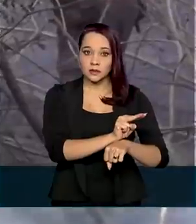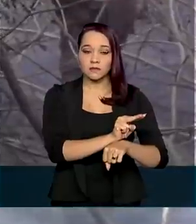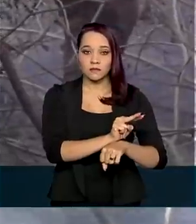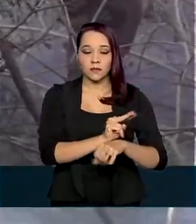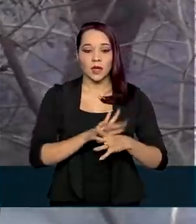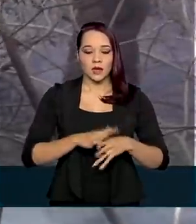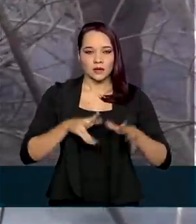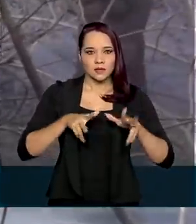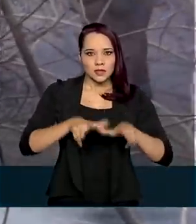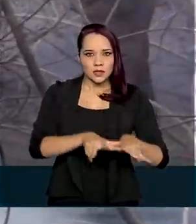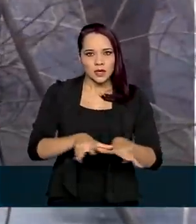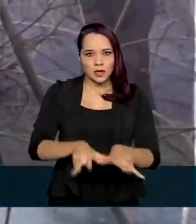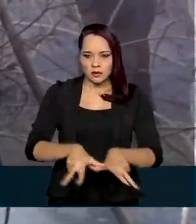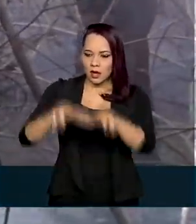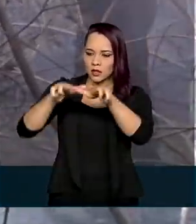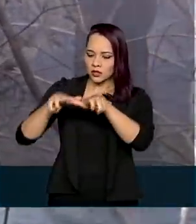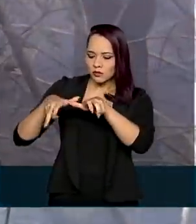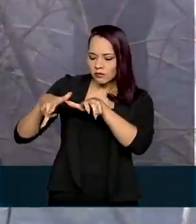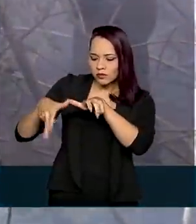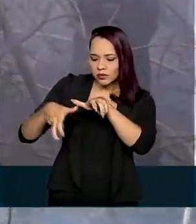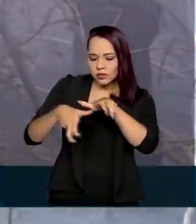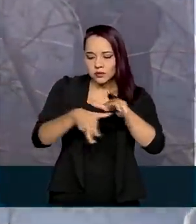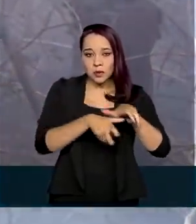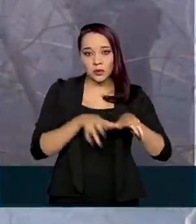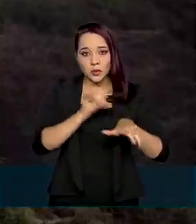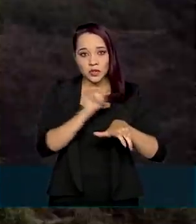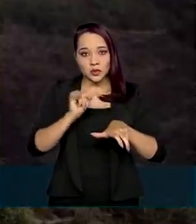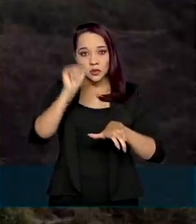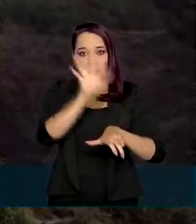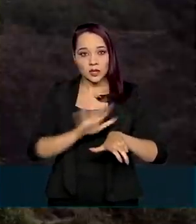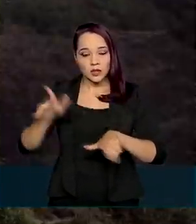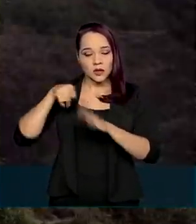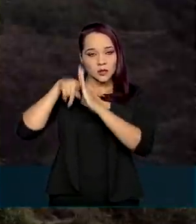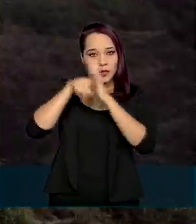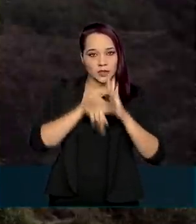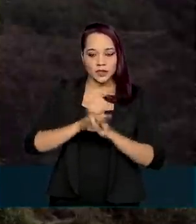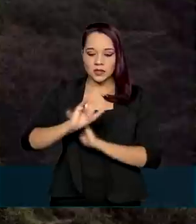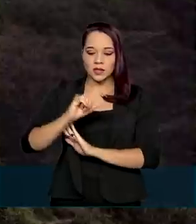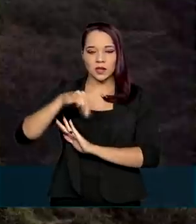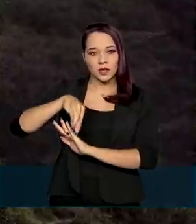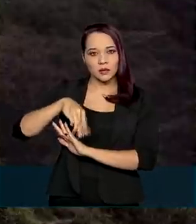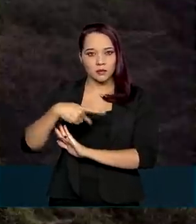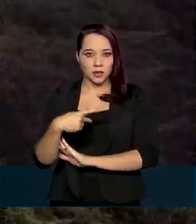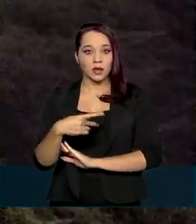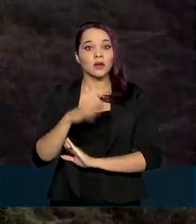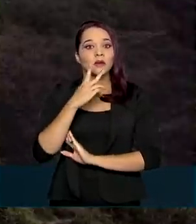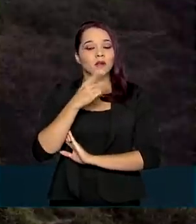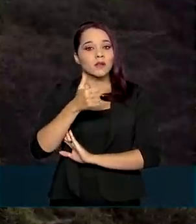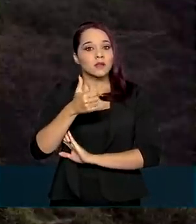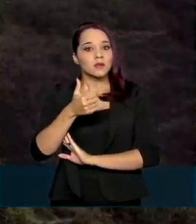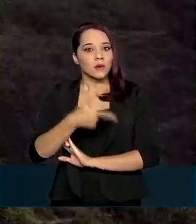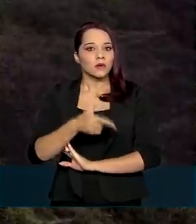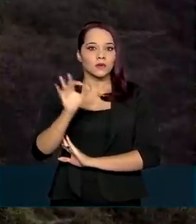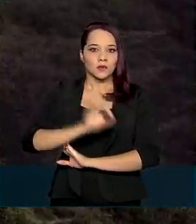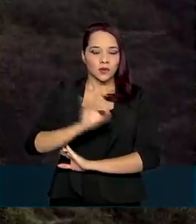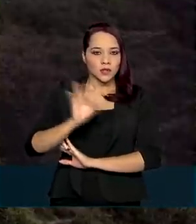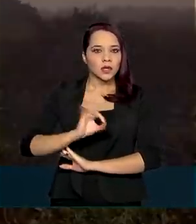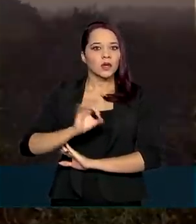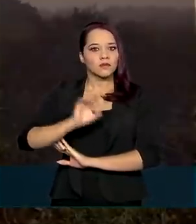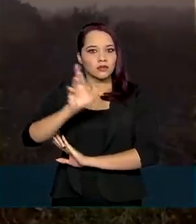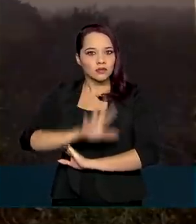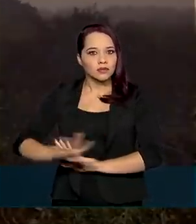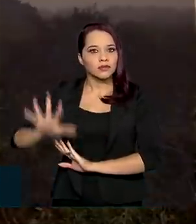Imagens de satélite do Instituto Nacional de Pesquisas Espaciais, o INPE, mostram que 12% do bioma